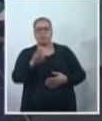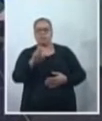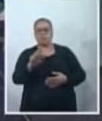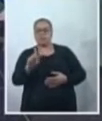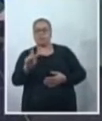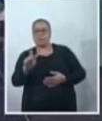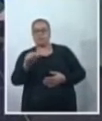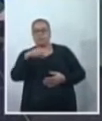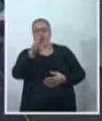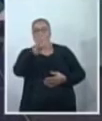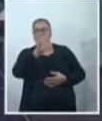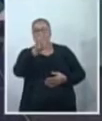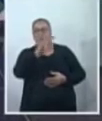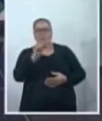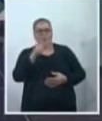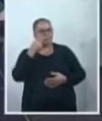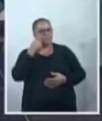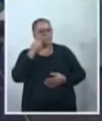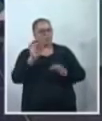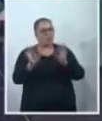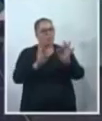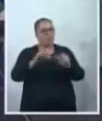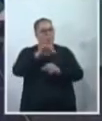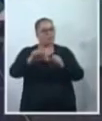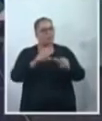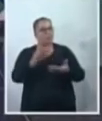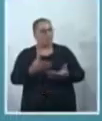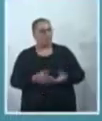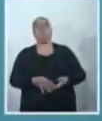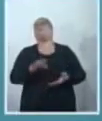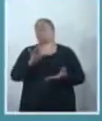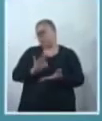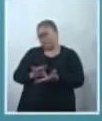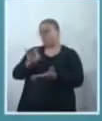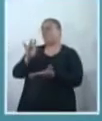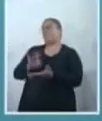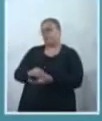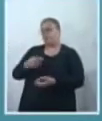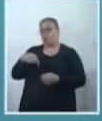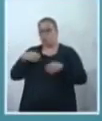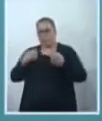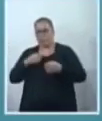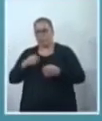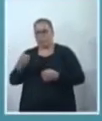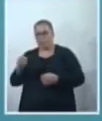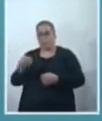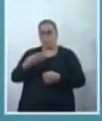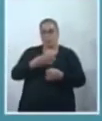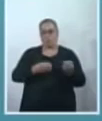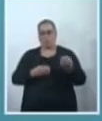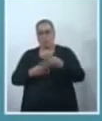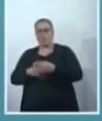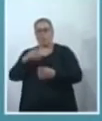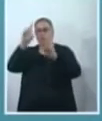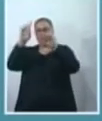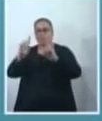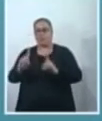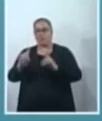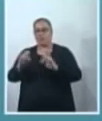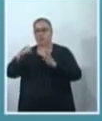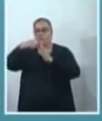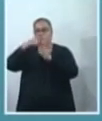município deve ficar atento para essa mudança de comportamento. Com certeza. Nós temos que também atualizar os direitos para o crampo do século